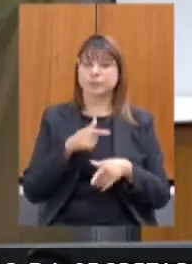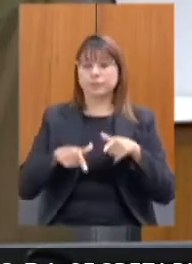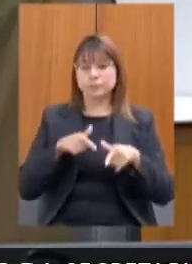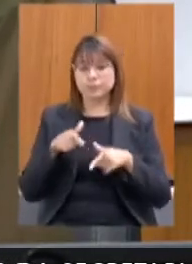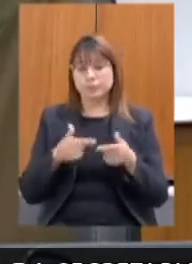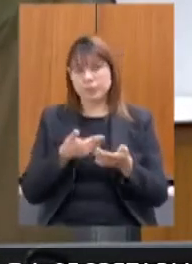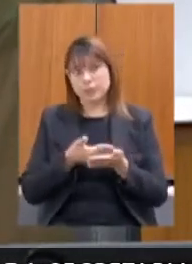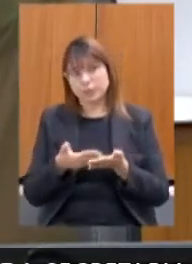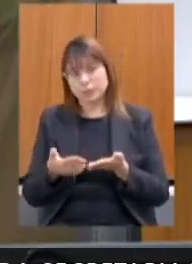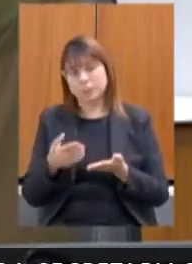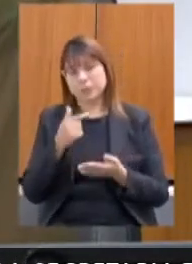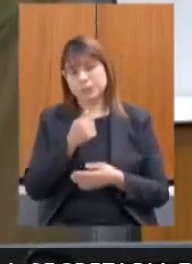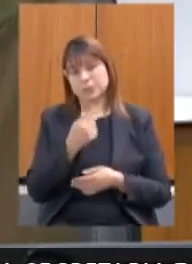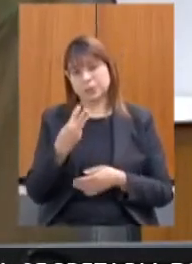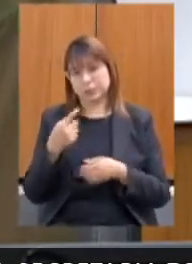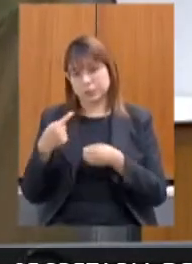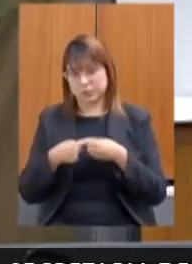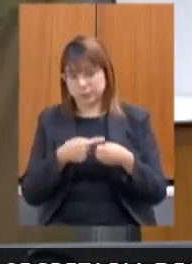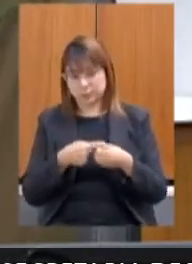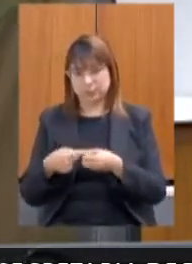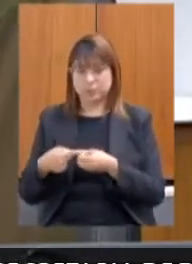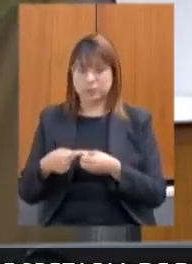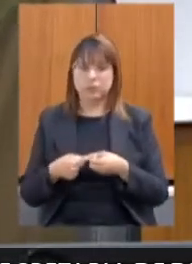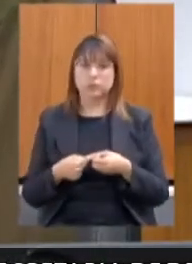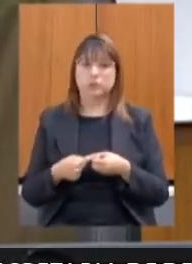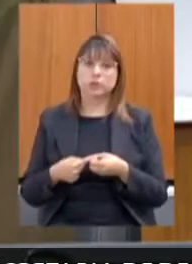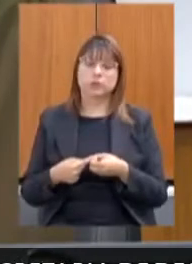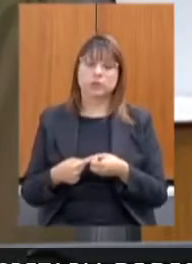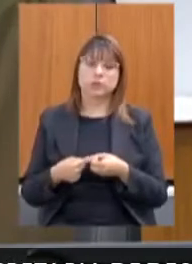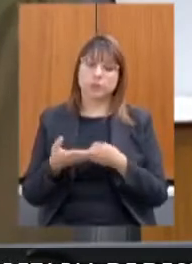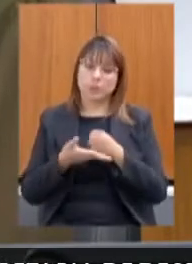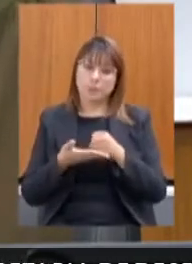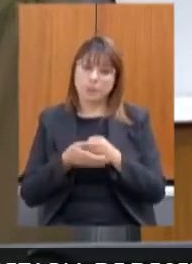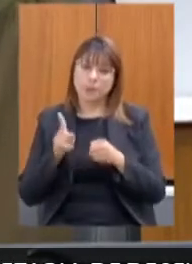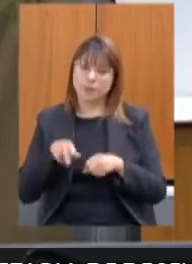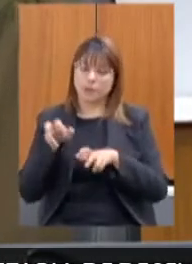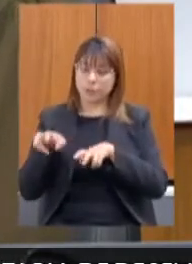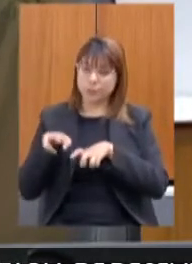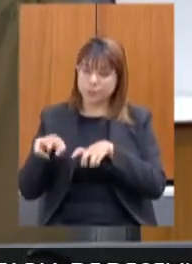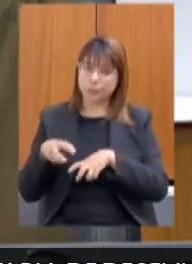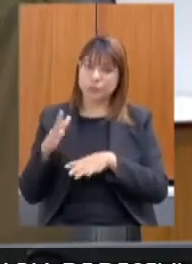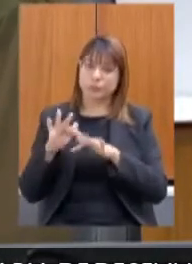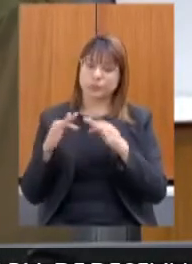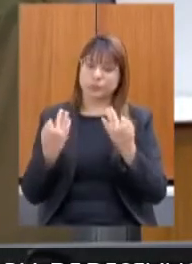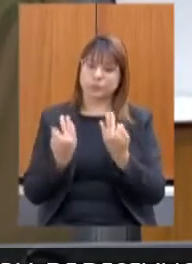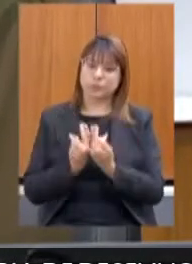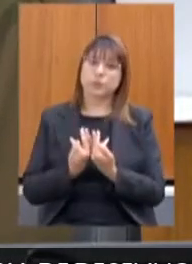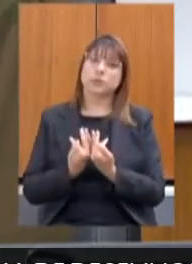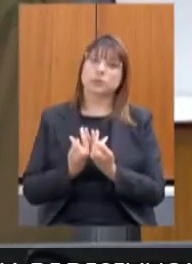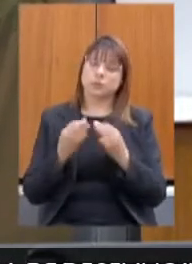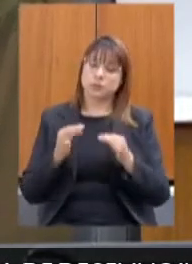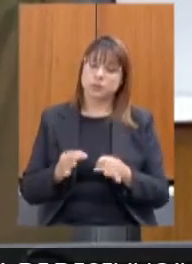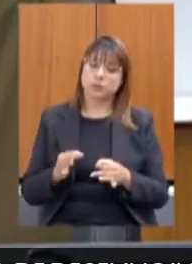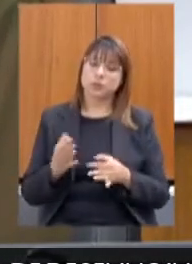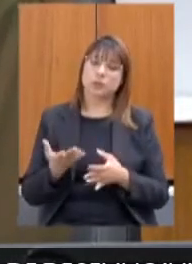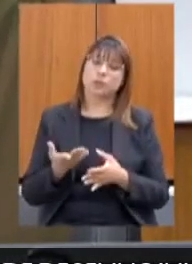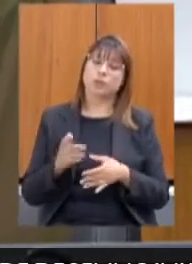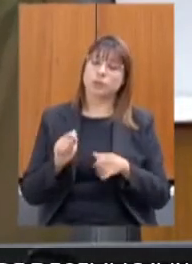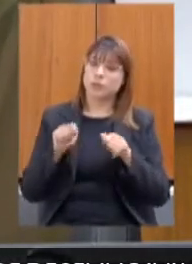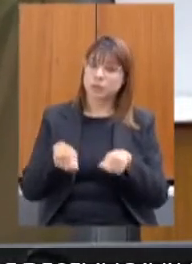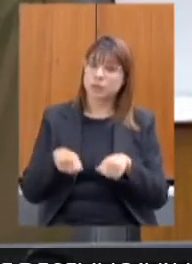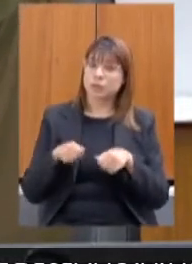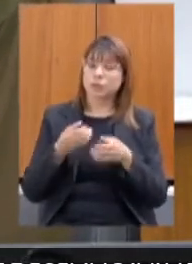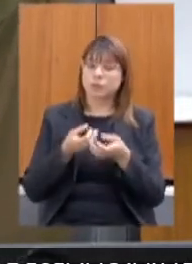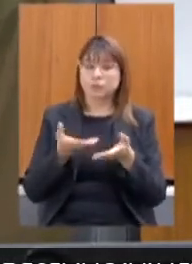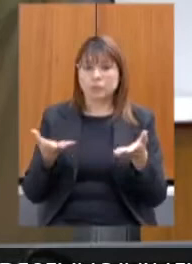inicialmente nesses 73 municípios que ali a base é a agricultura familiar, é exatamente dar condições dessas pessoas